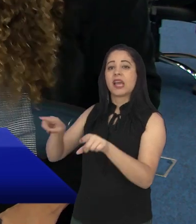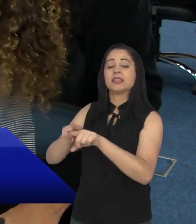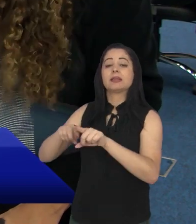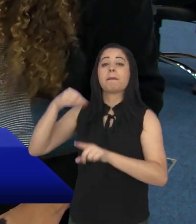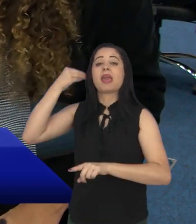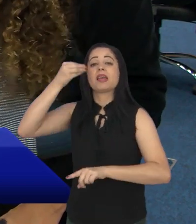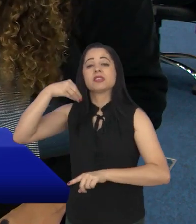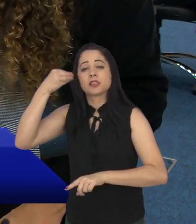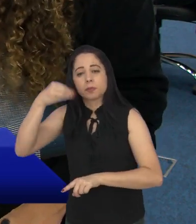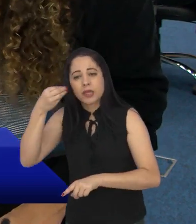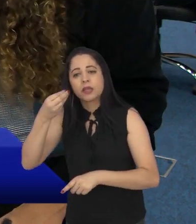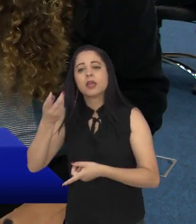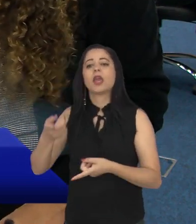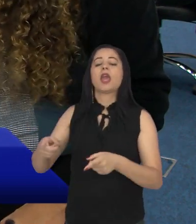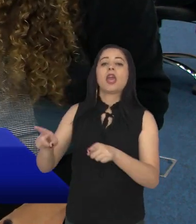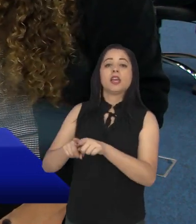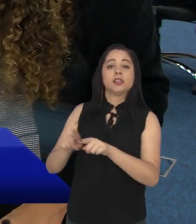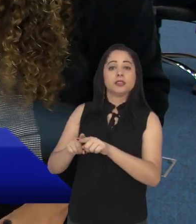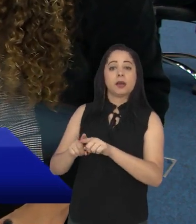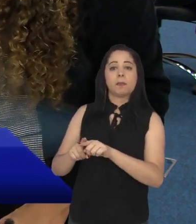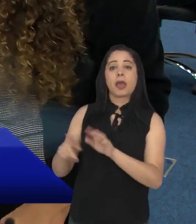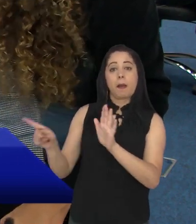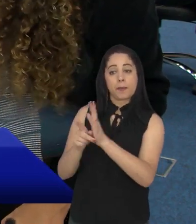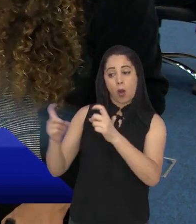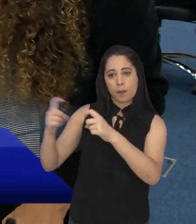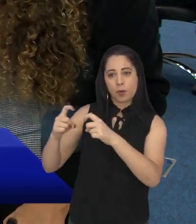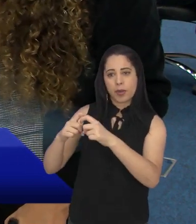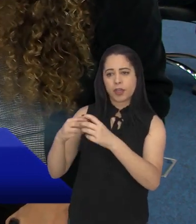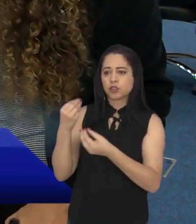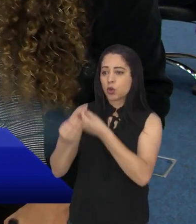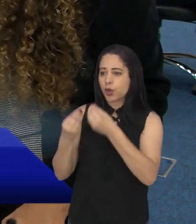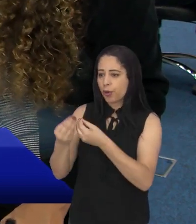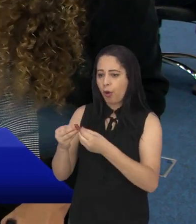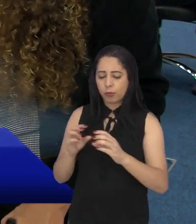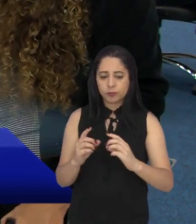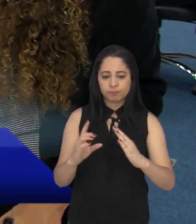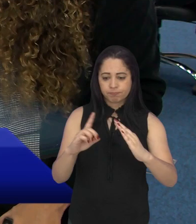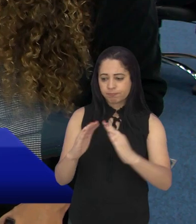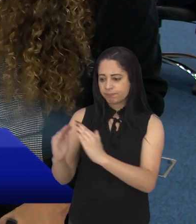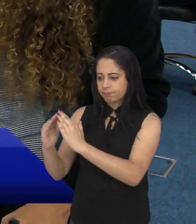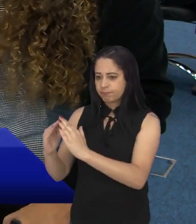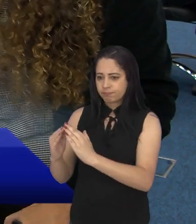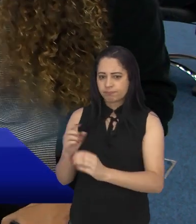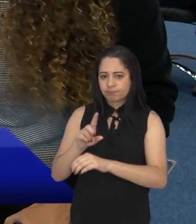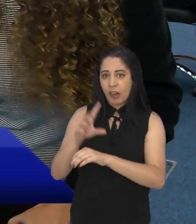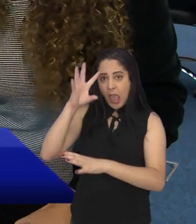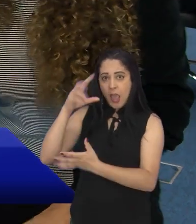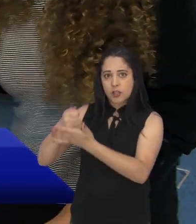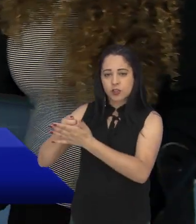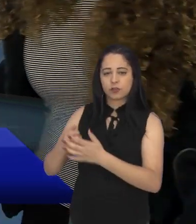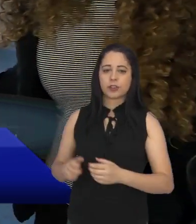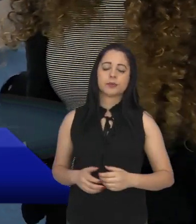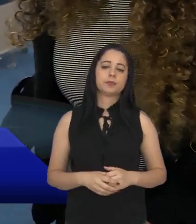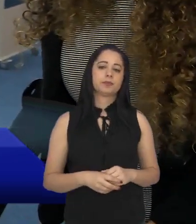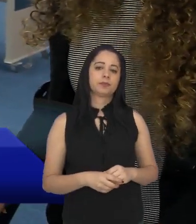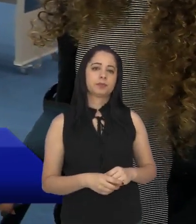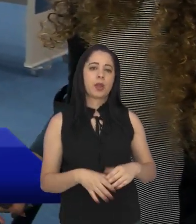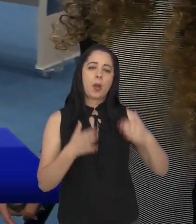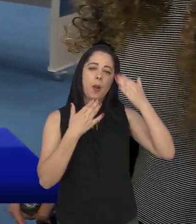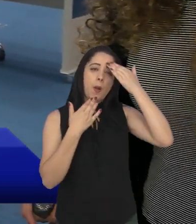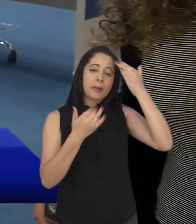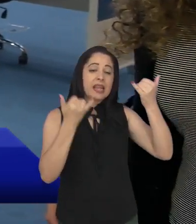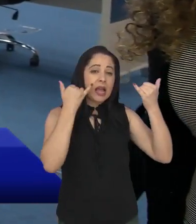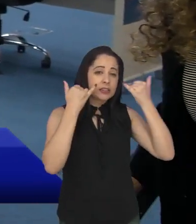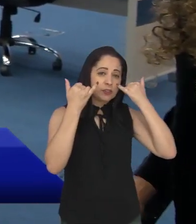vivência frente ao assunto, frente ao diagnóstico médico e como enfrentá-lo da melhor maneira possível. Perfeito, muito obrigada pelas